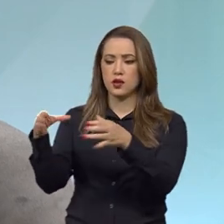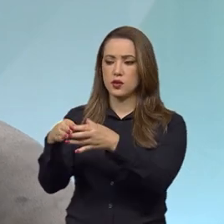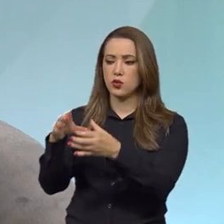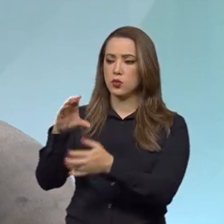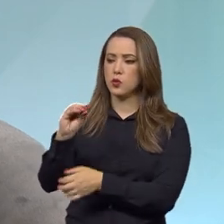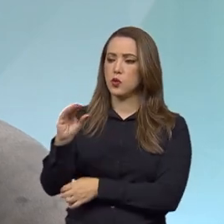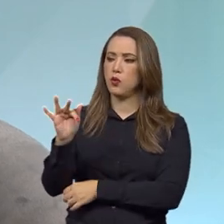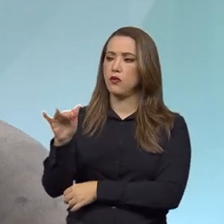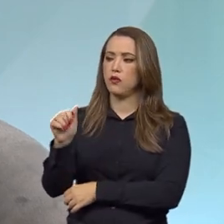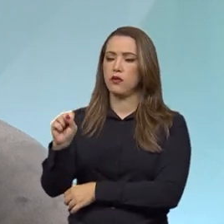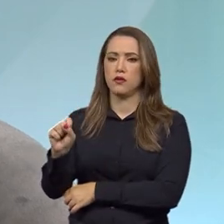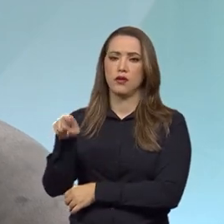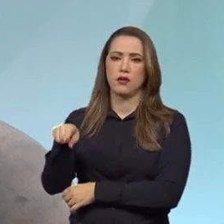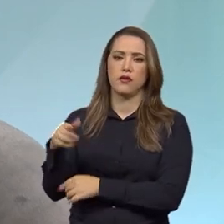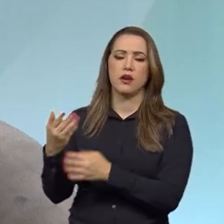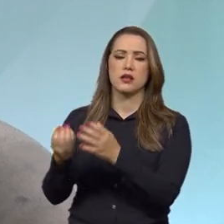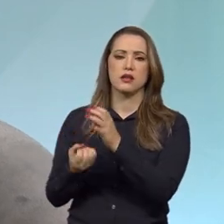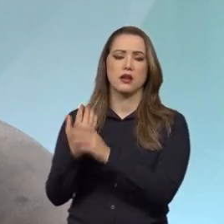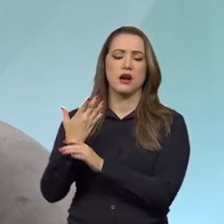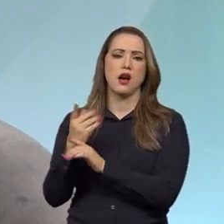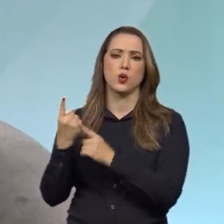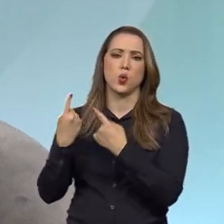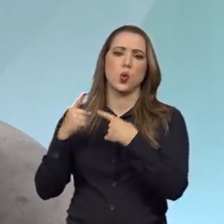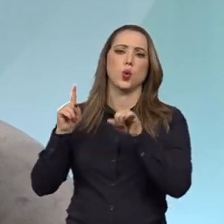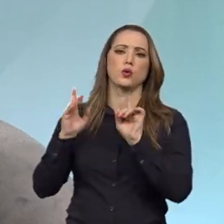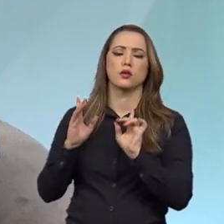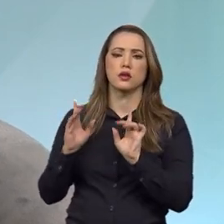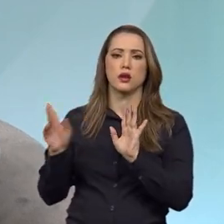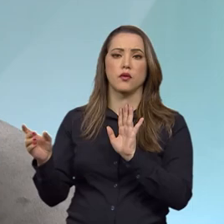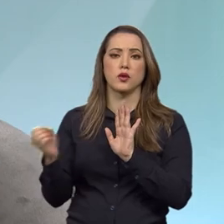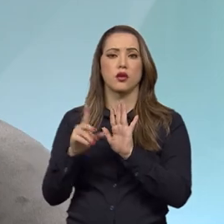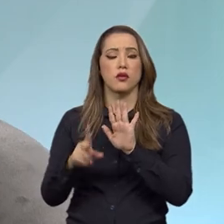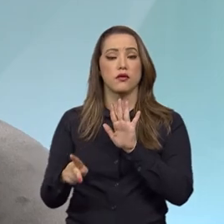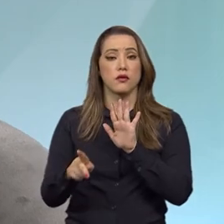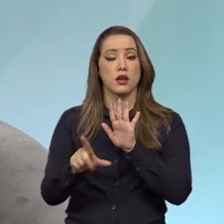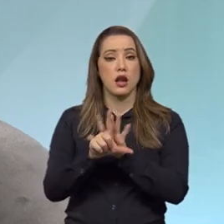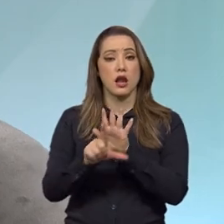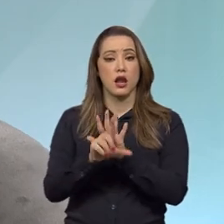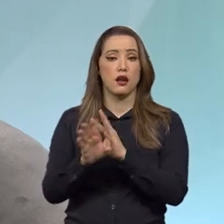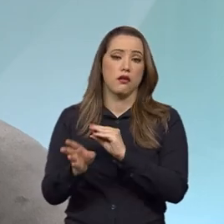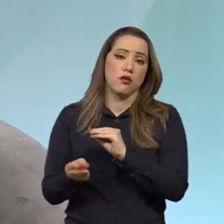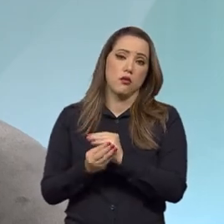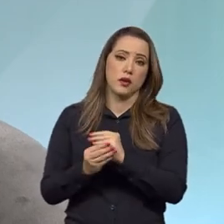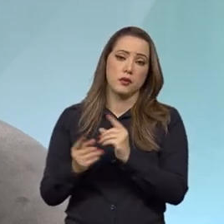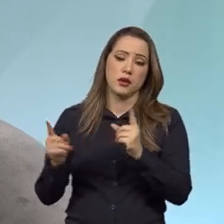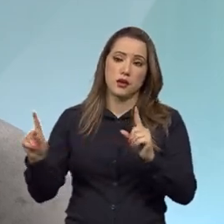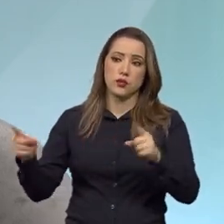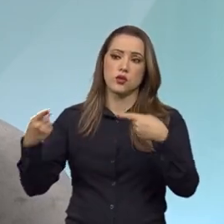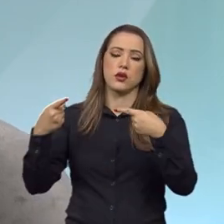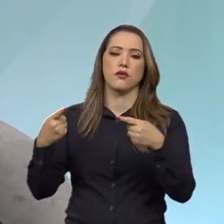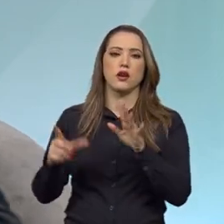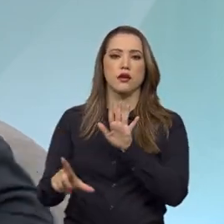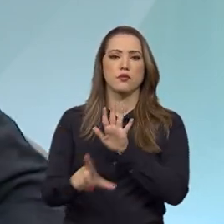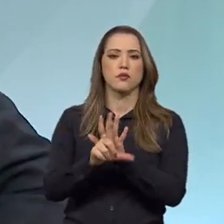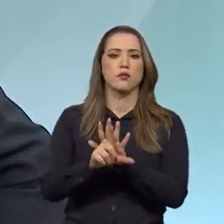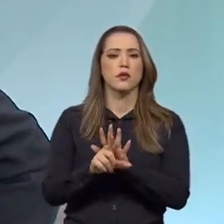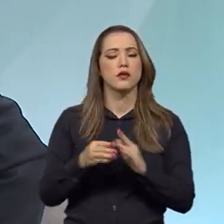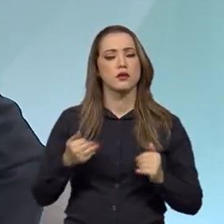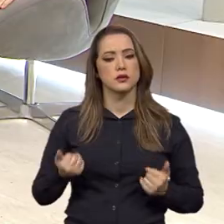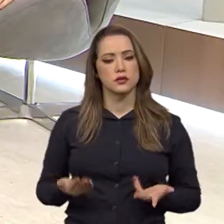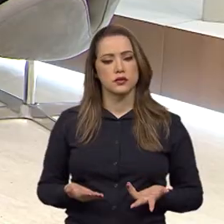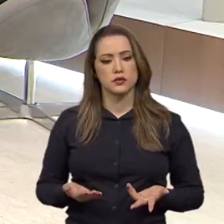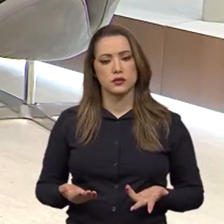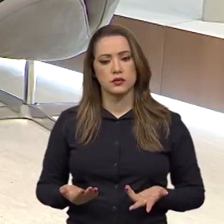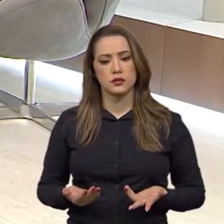elaboraram contrariamente ao que dispõe a nova lei cumprimentar e, portanto, desafiaram uma legislação,